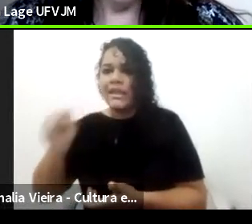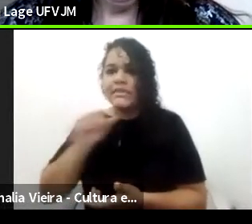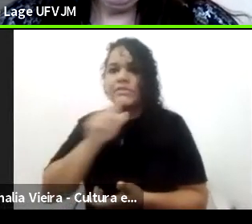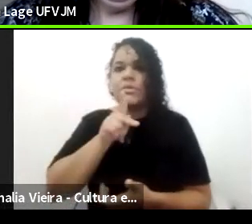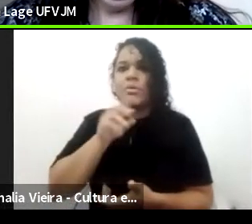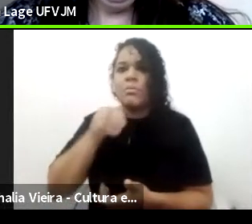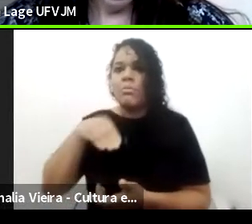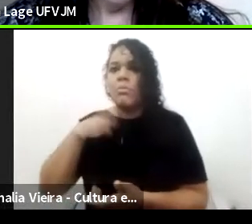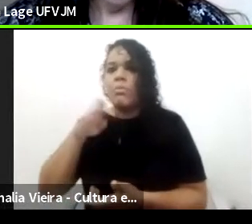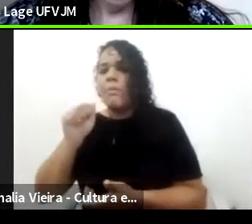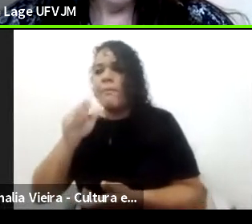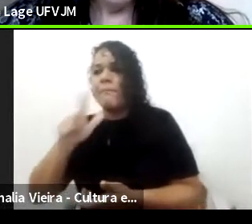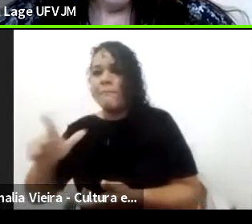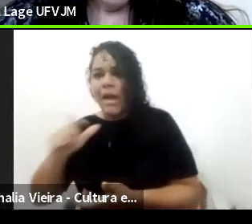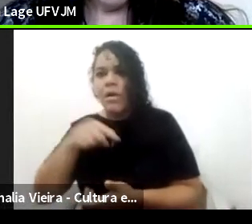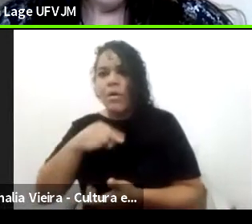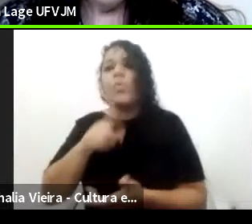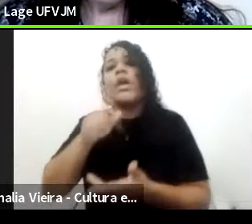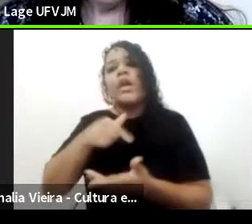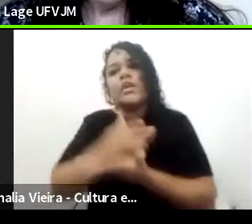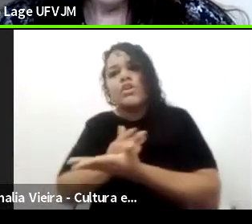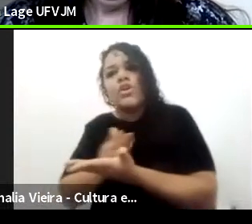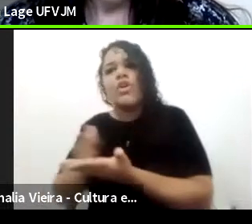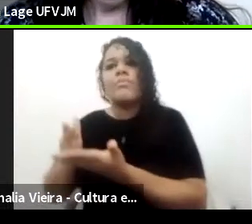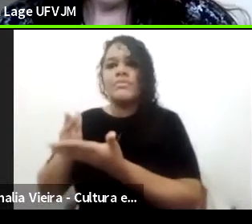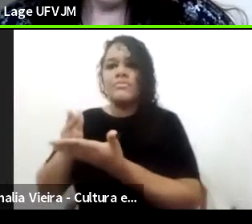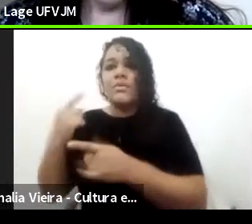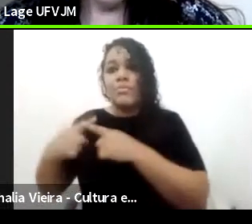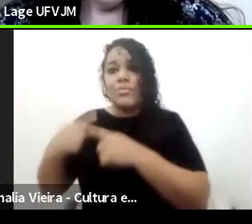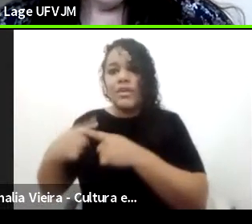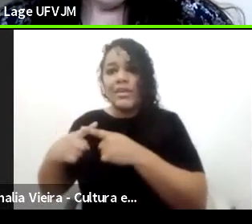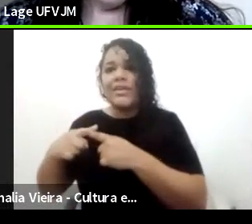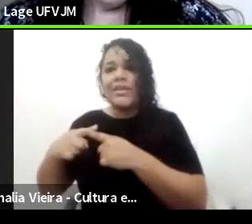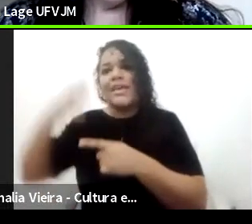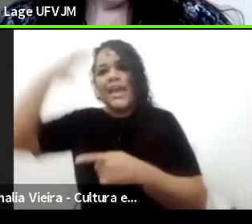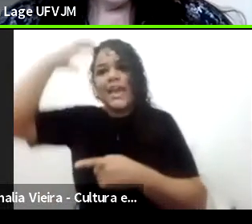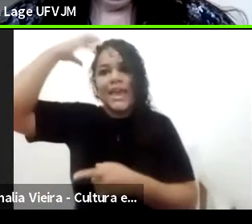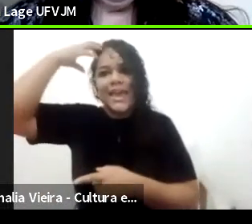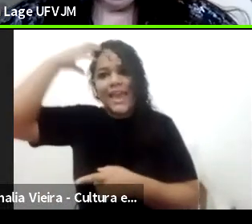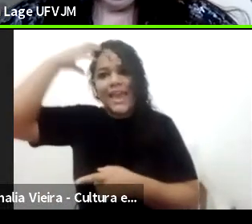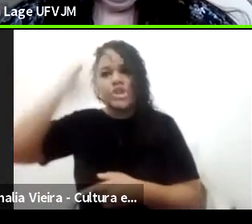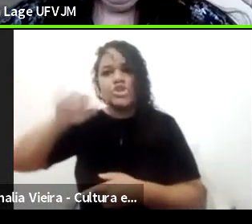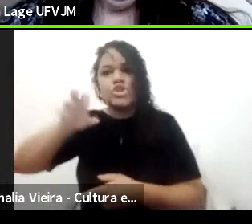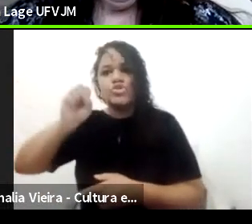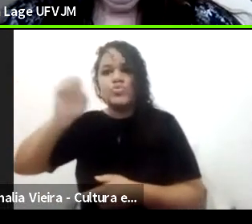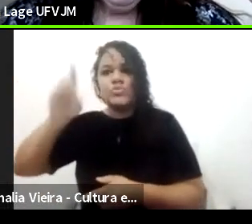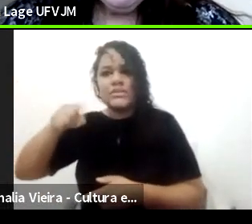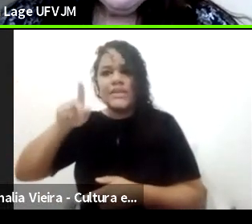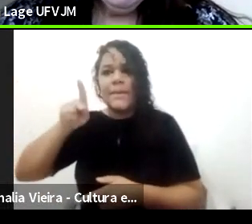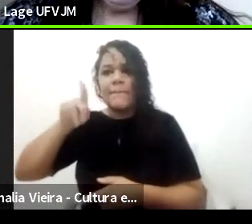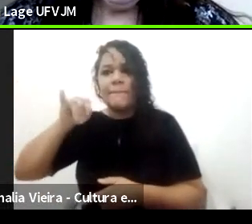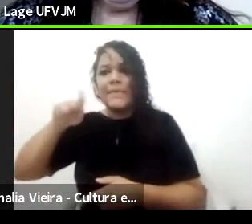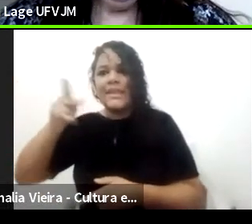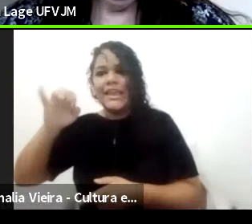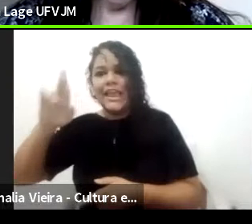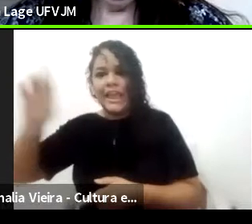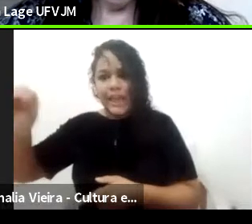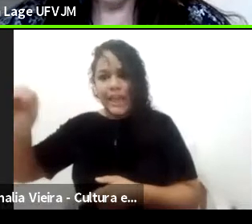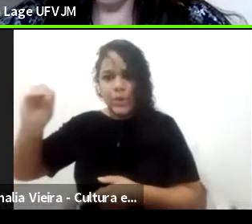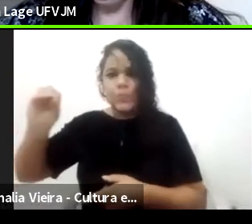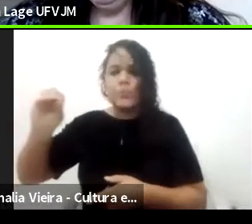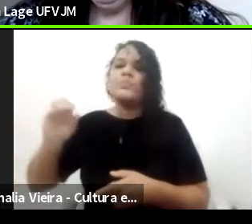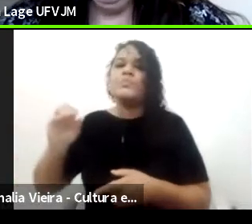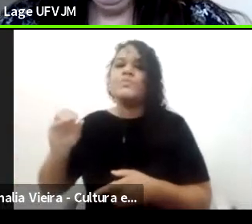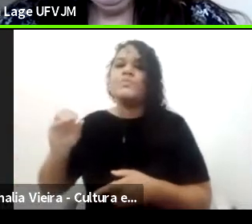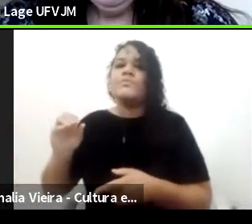reinado Dom José I, né? O marquês vai trazer, primeiro, expulsas-se os jesuítas,